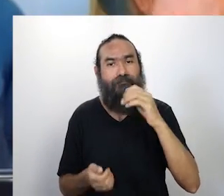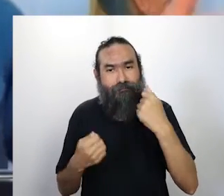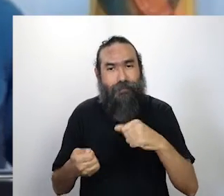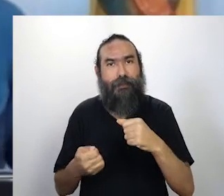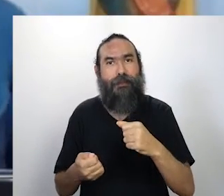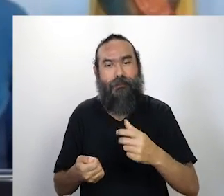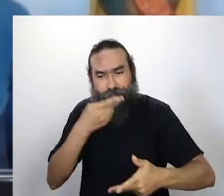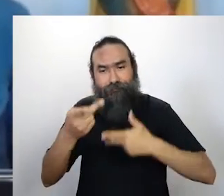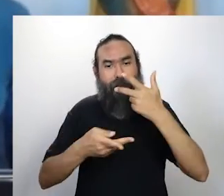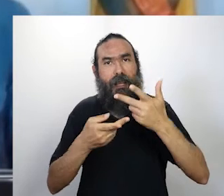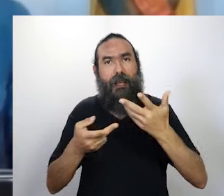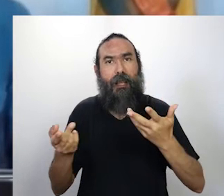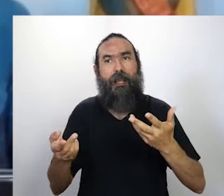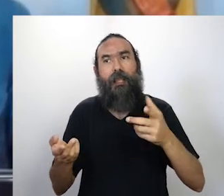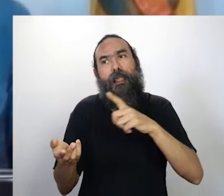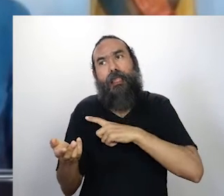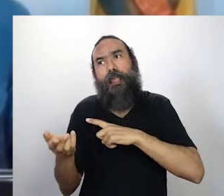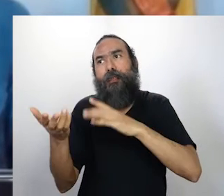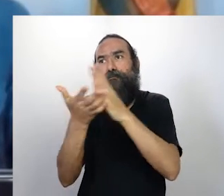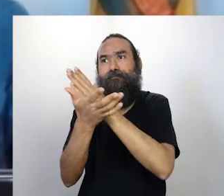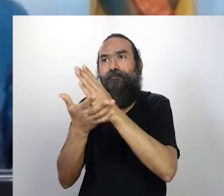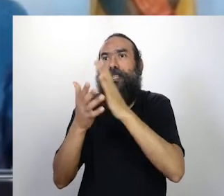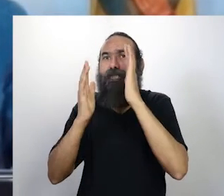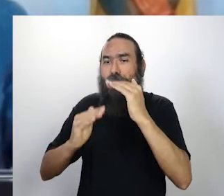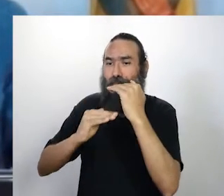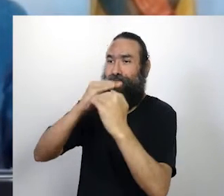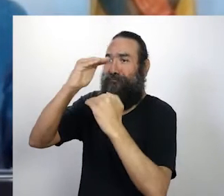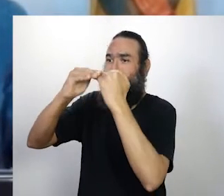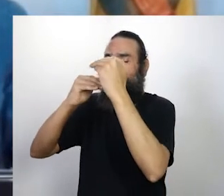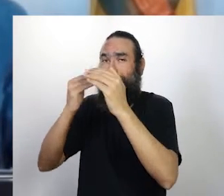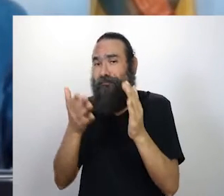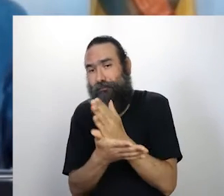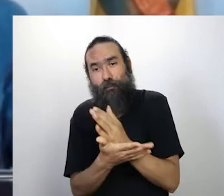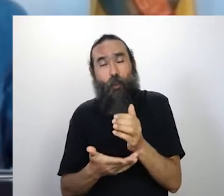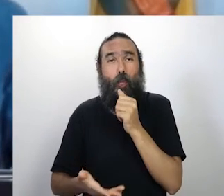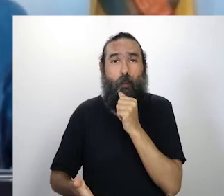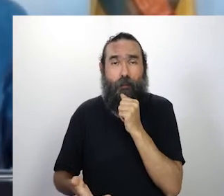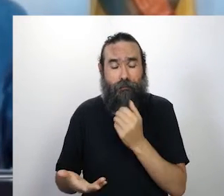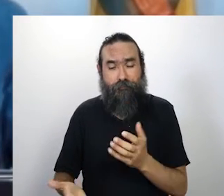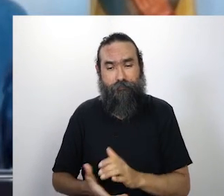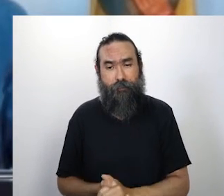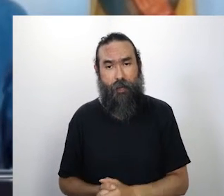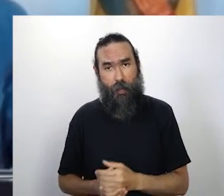bem adiantado, e eu queria convidar para conversar com a gente aqui agora,